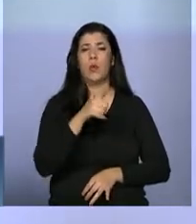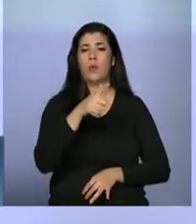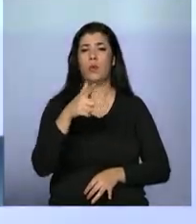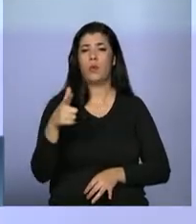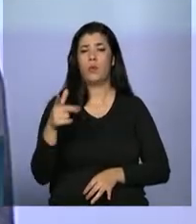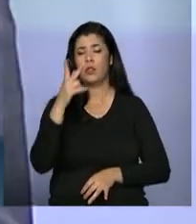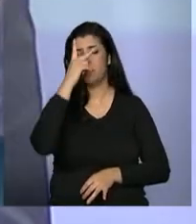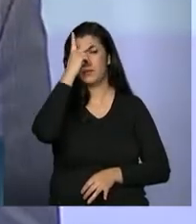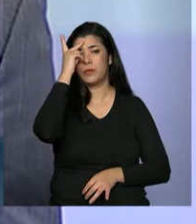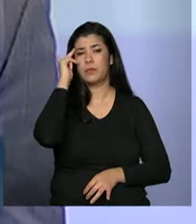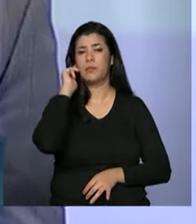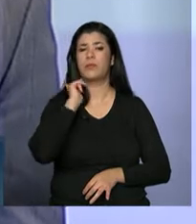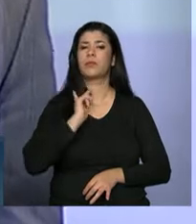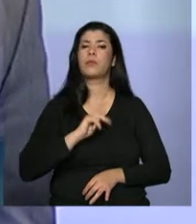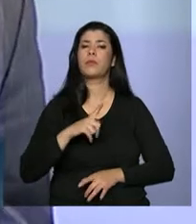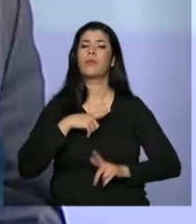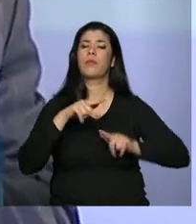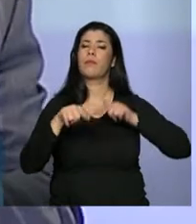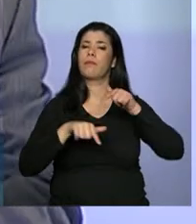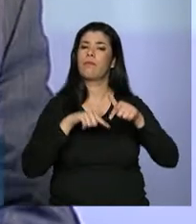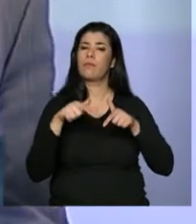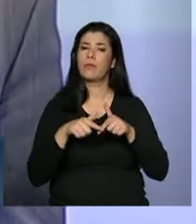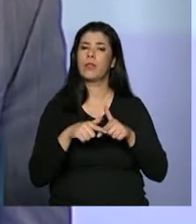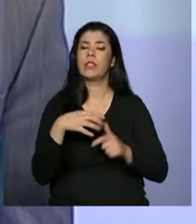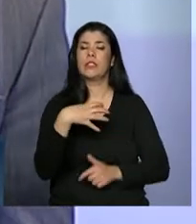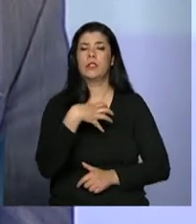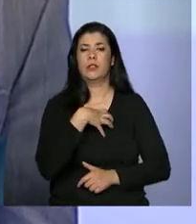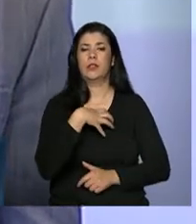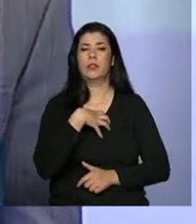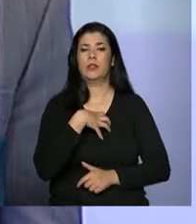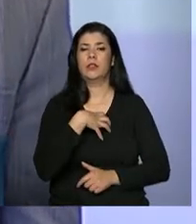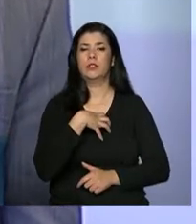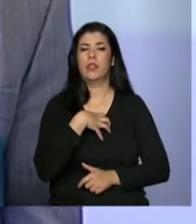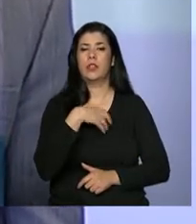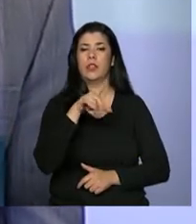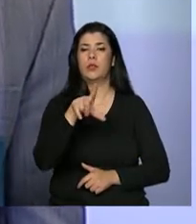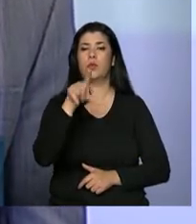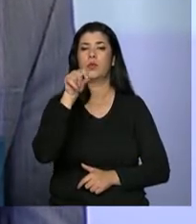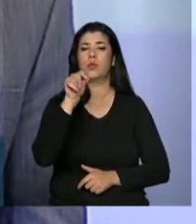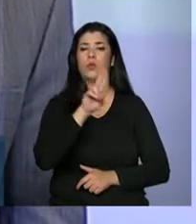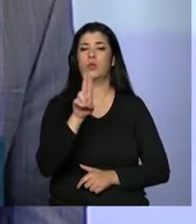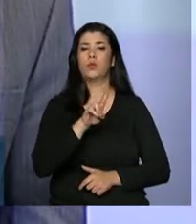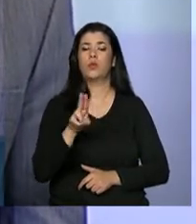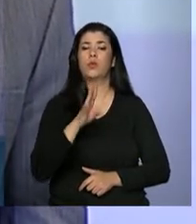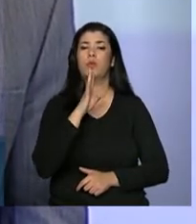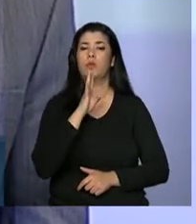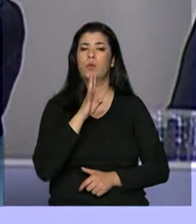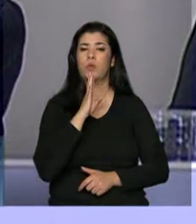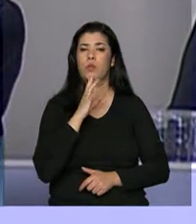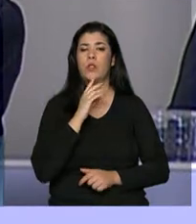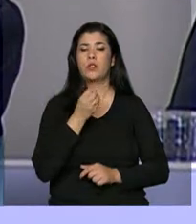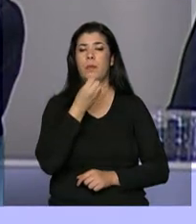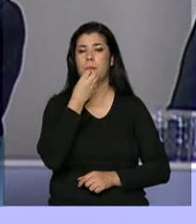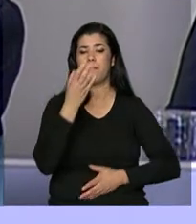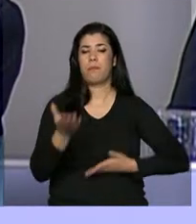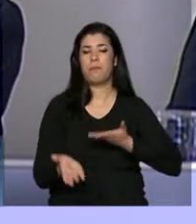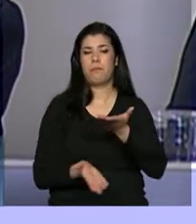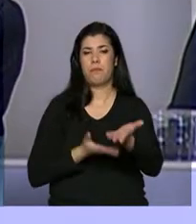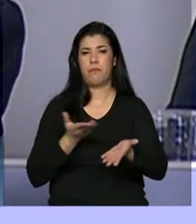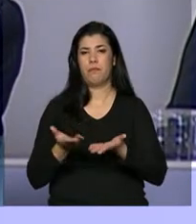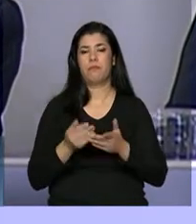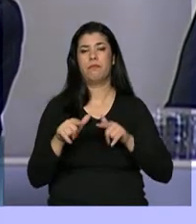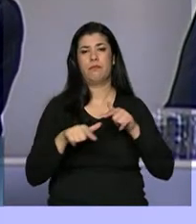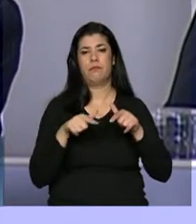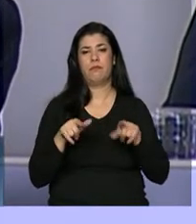auditores e auditoras que estão aqui eu também cito de nome conheço e tenho uma boa relação de amizade.